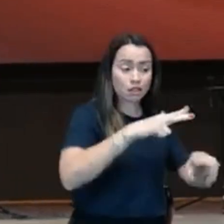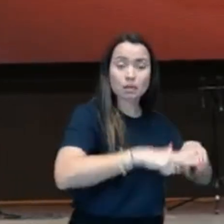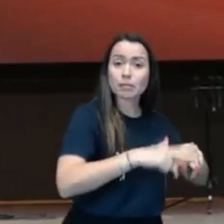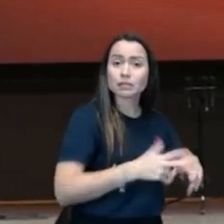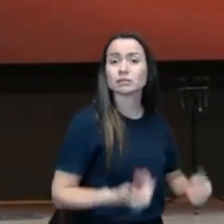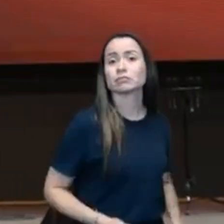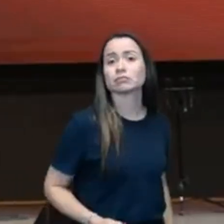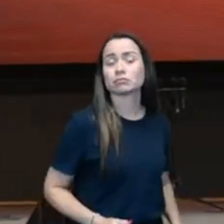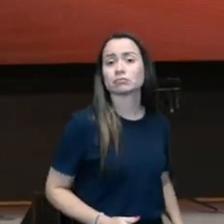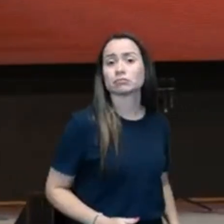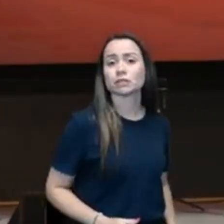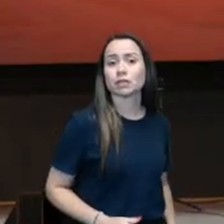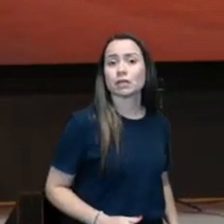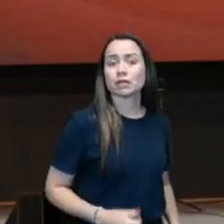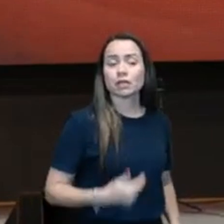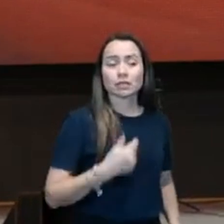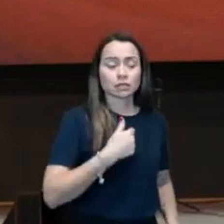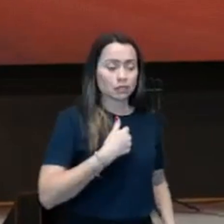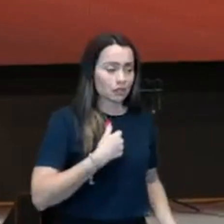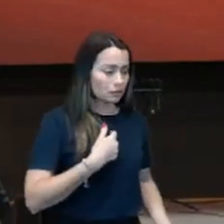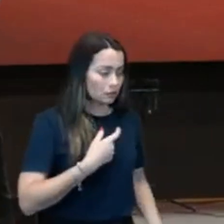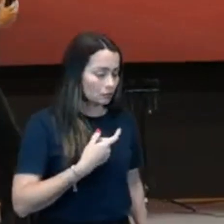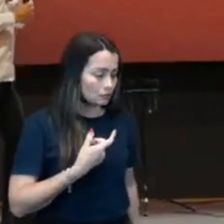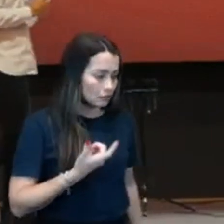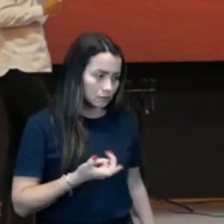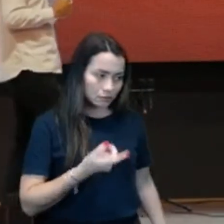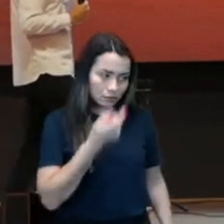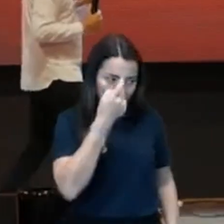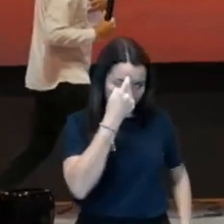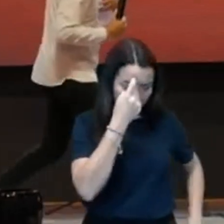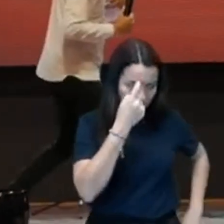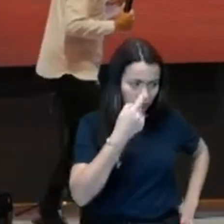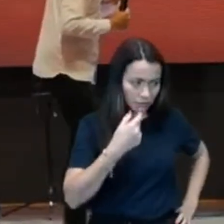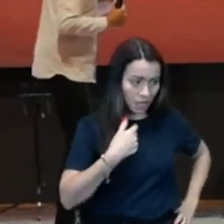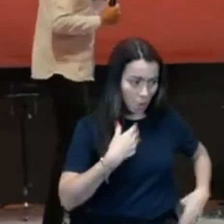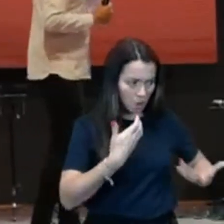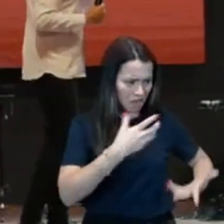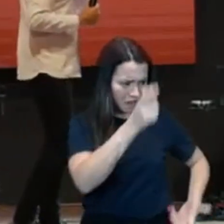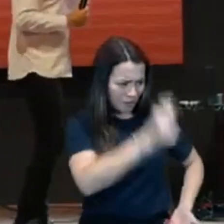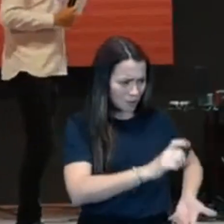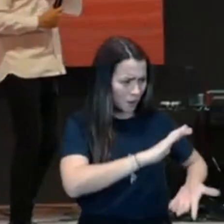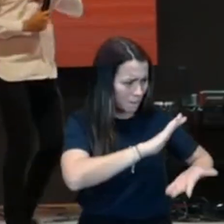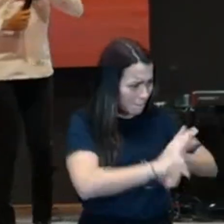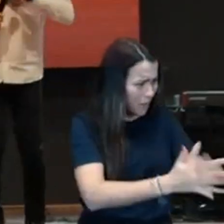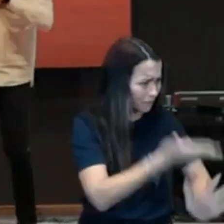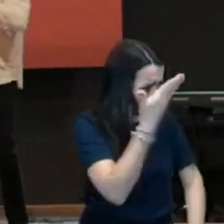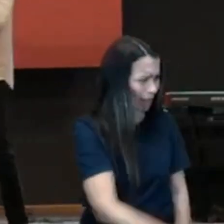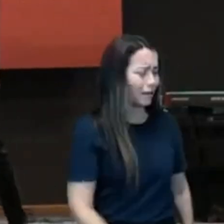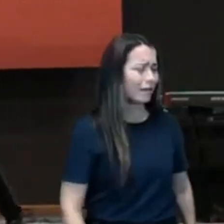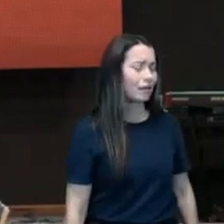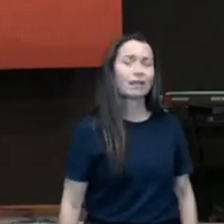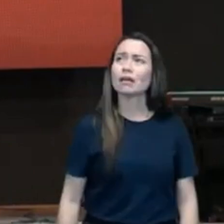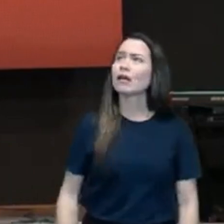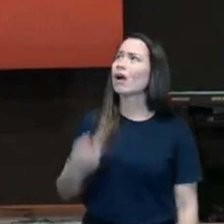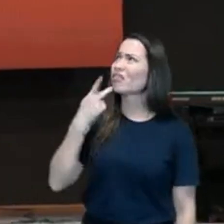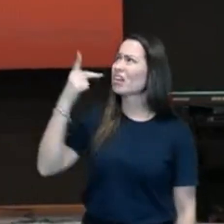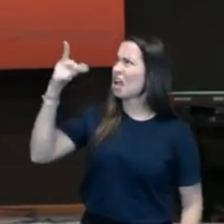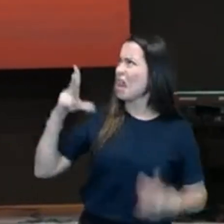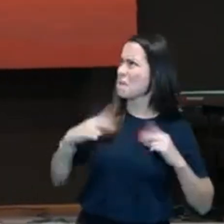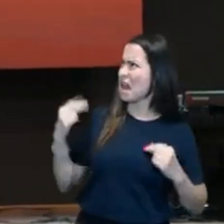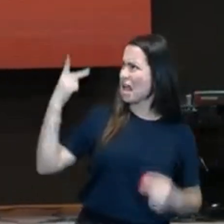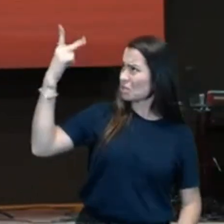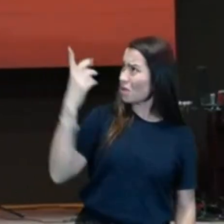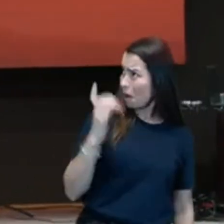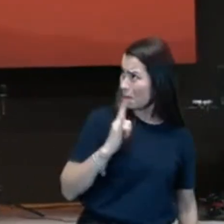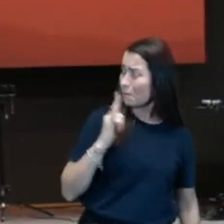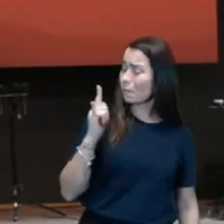mexeu com o meu coração. Como pai, eu queria aquele cara morto. Como pai, eu falei, Deus, Ele não merece o teu